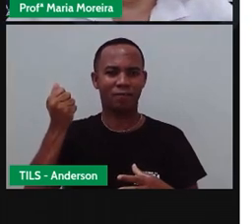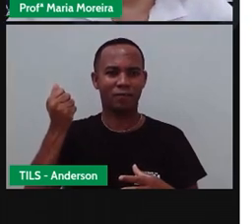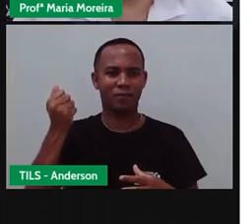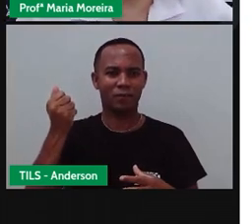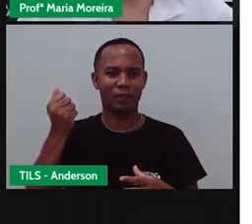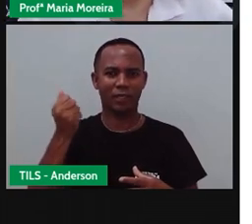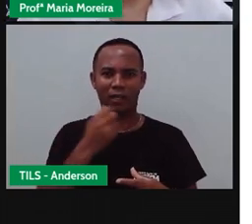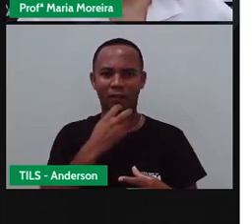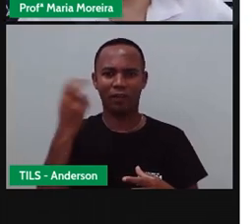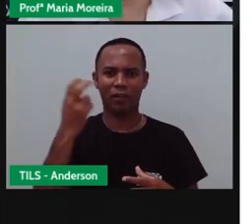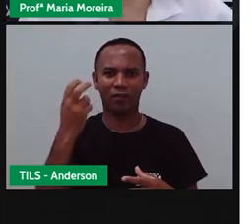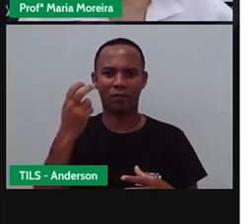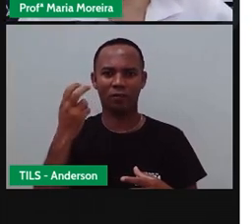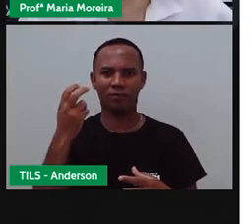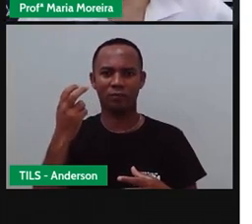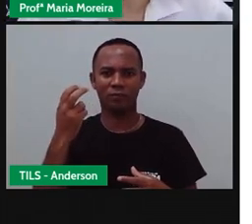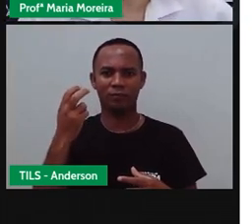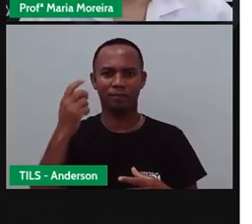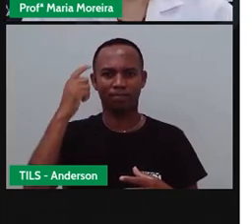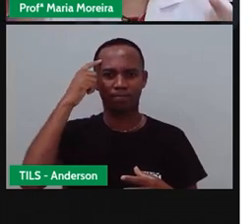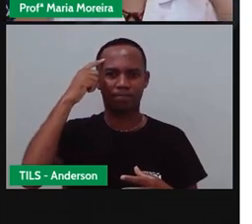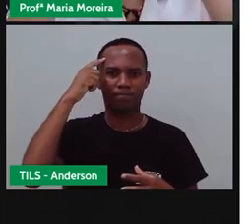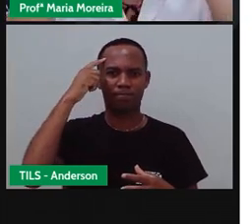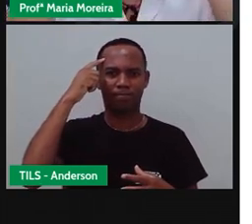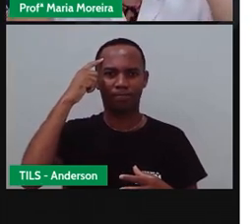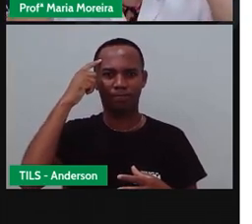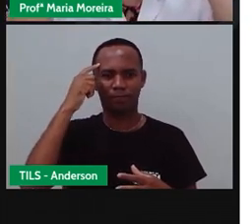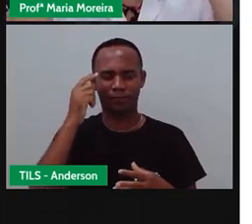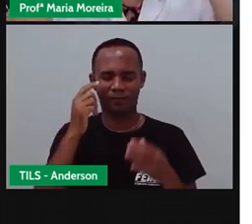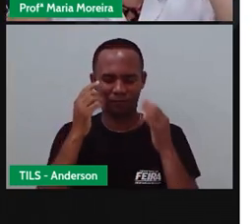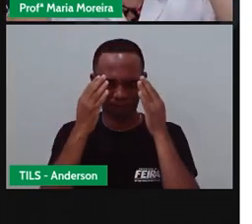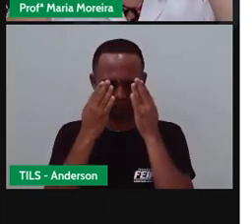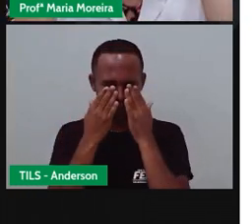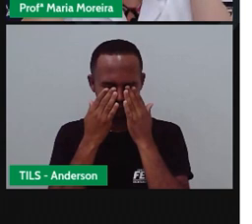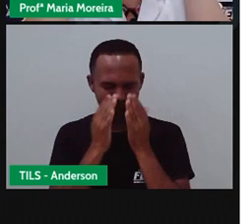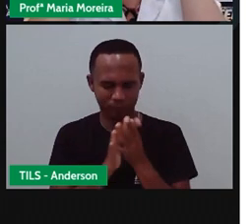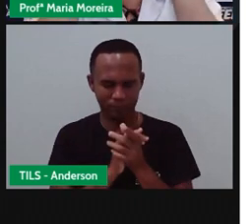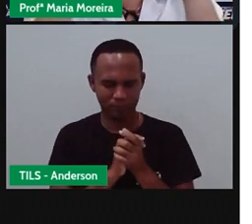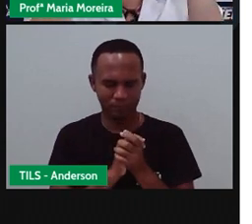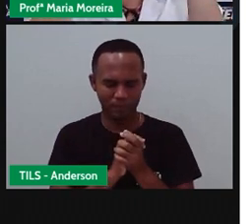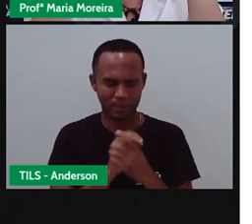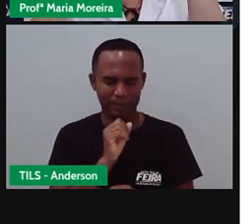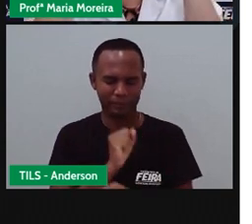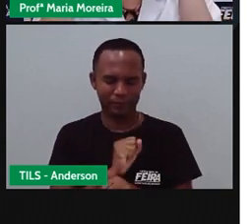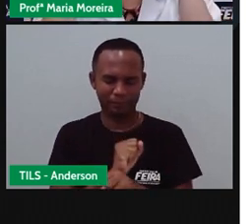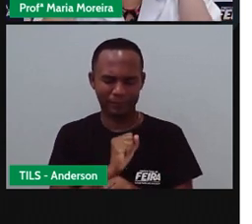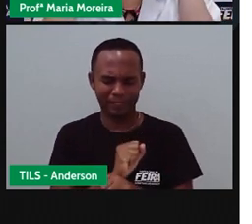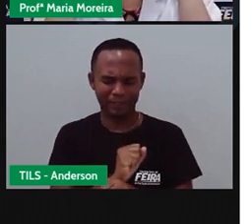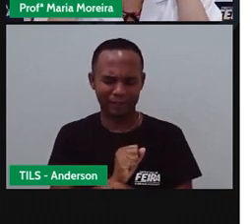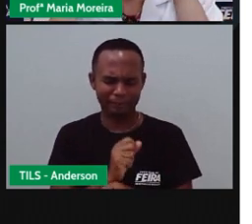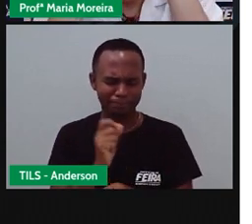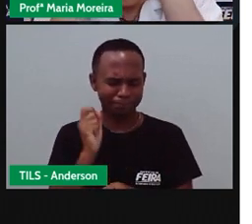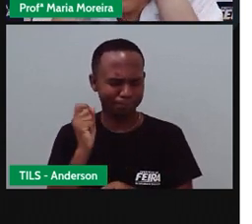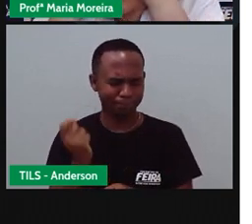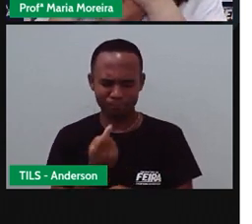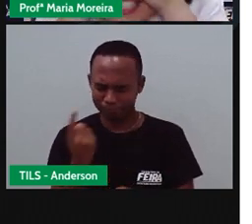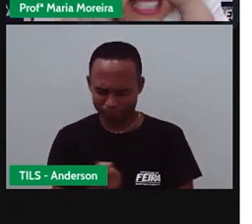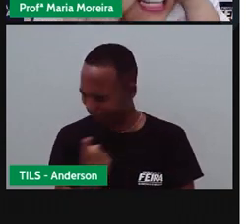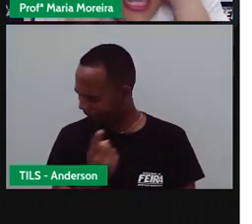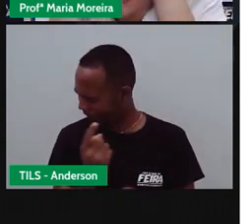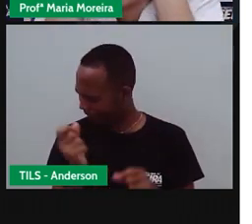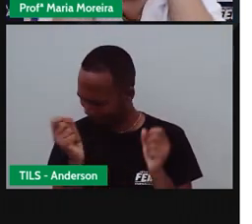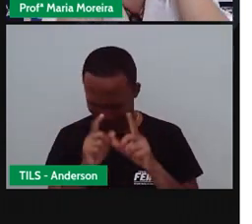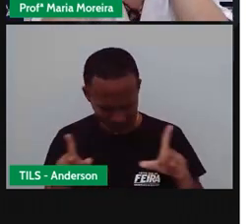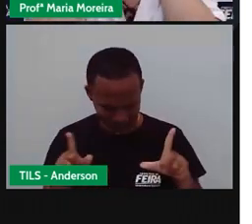proclama Ivo E aí Ele fecha os olhos E espera a mágica acontecer Mas